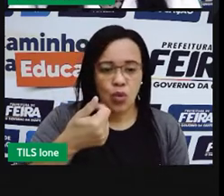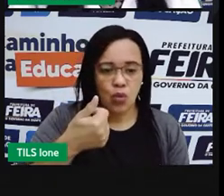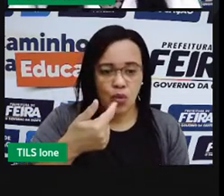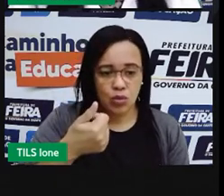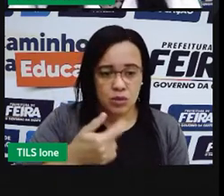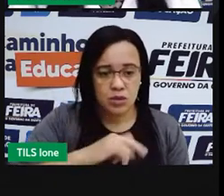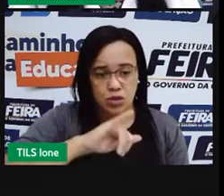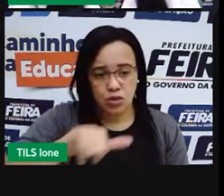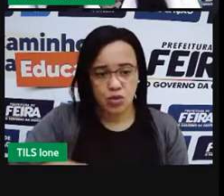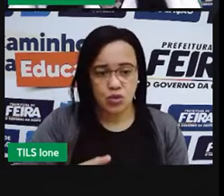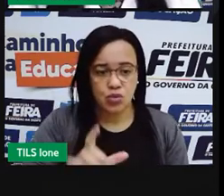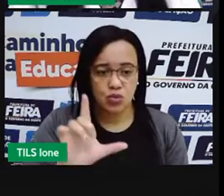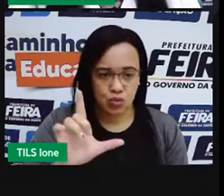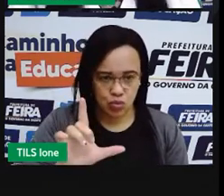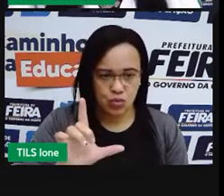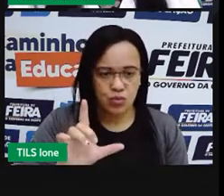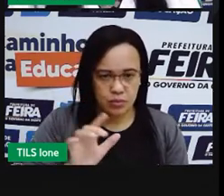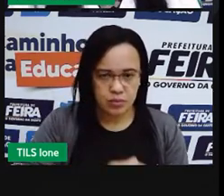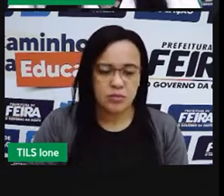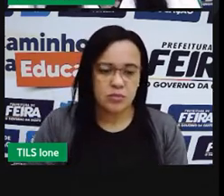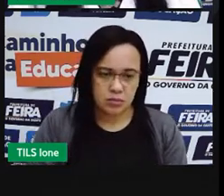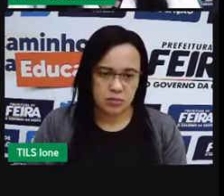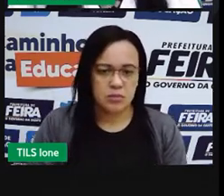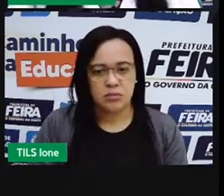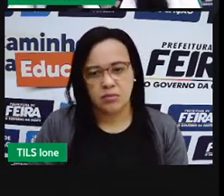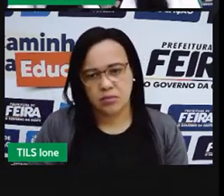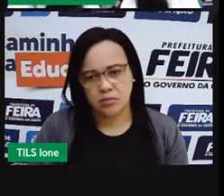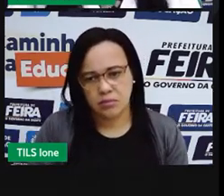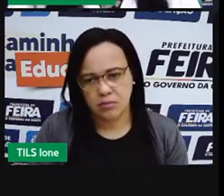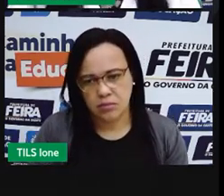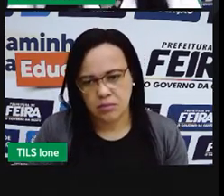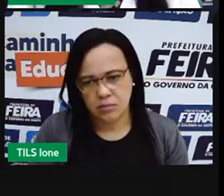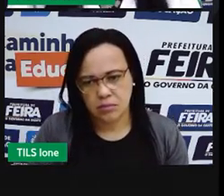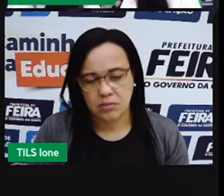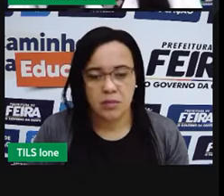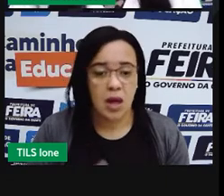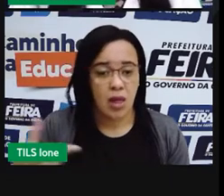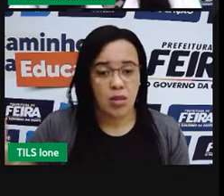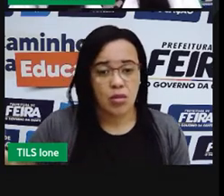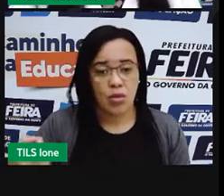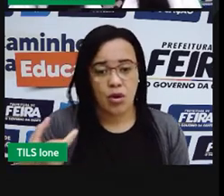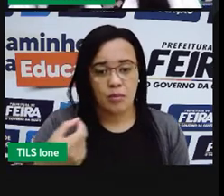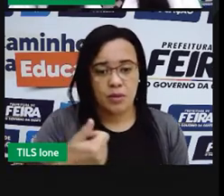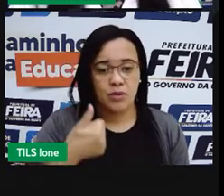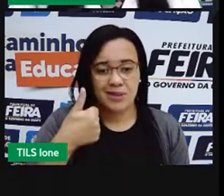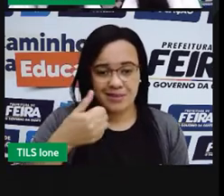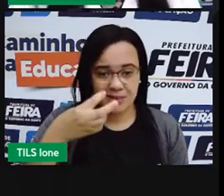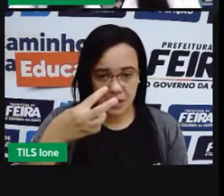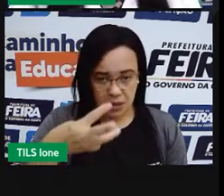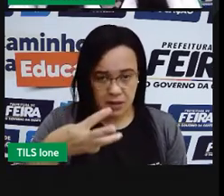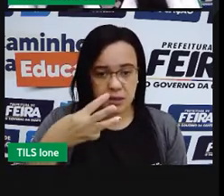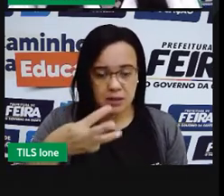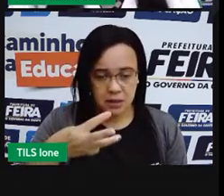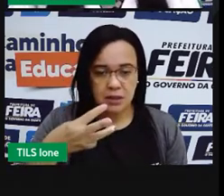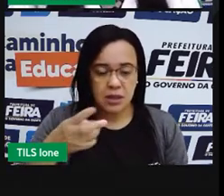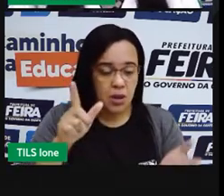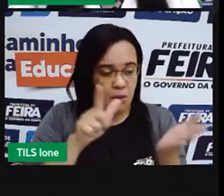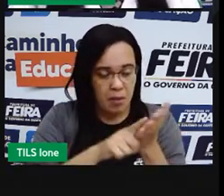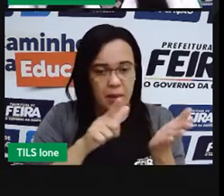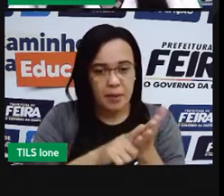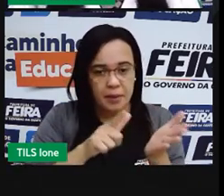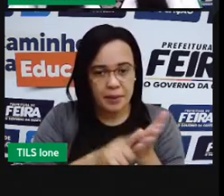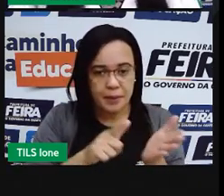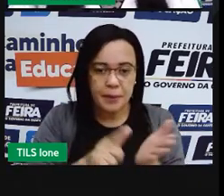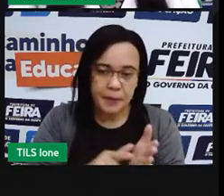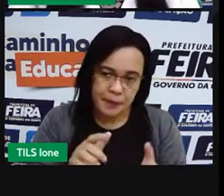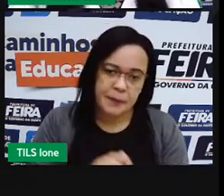Do dia 12 do 7 de 2013, que foi a data da emissão, das ameaçidas